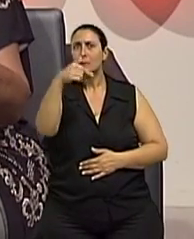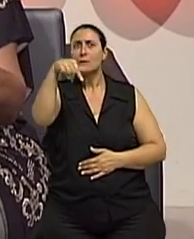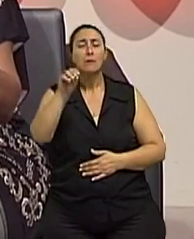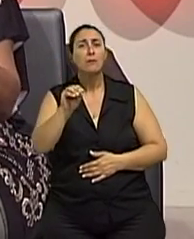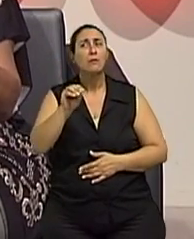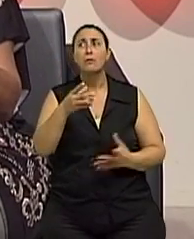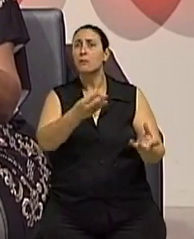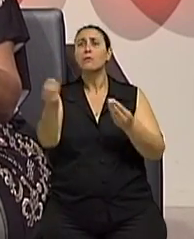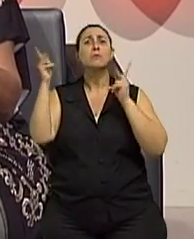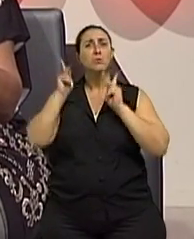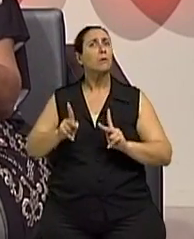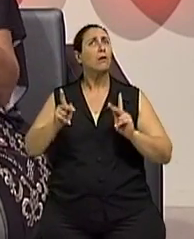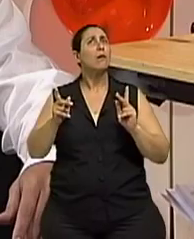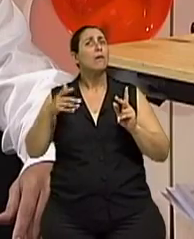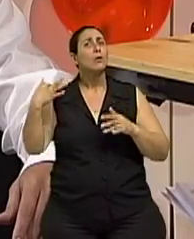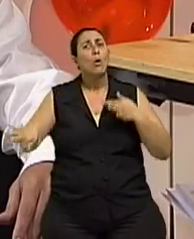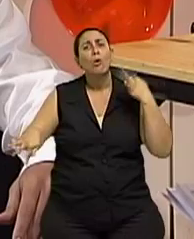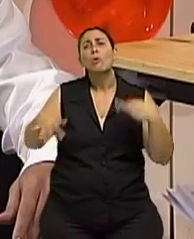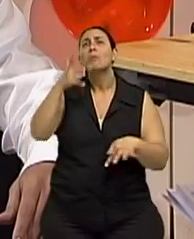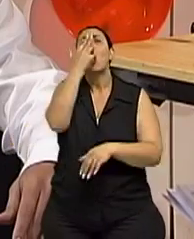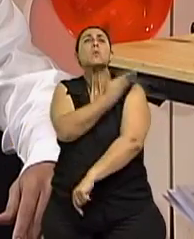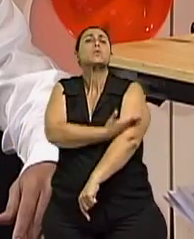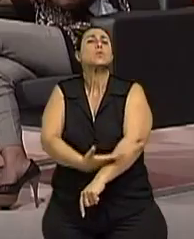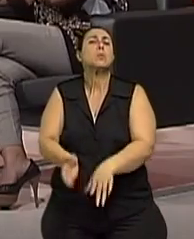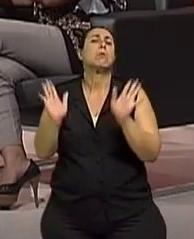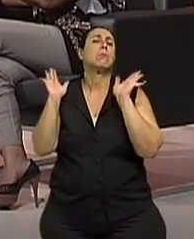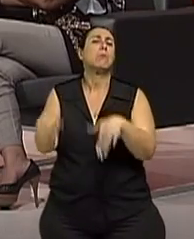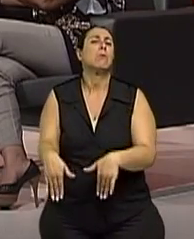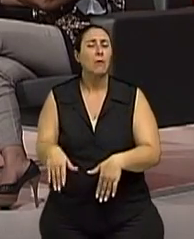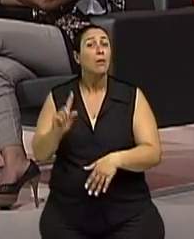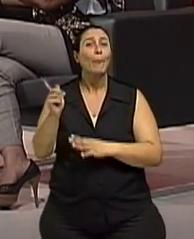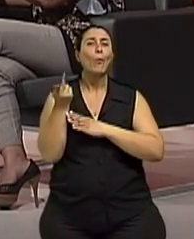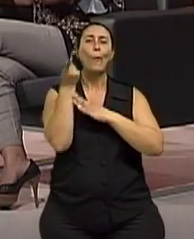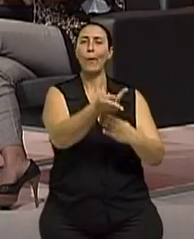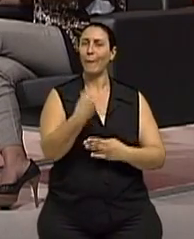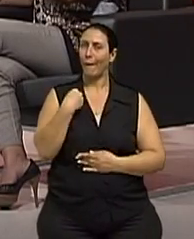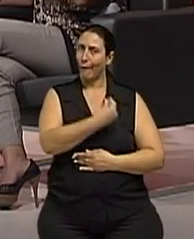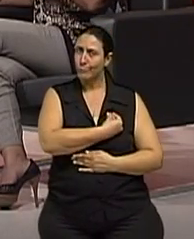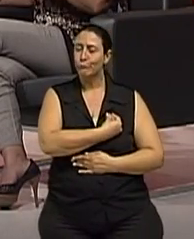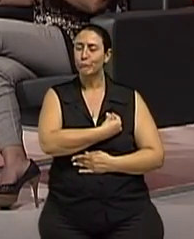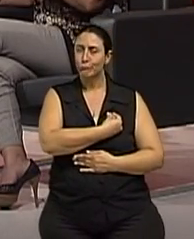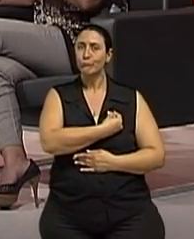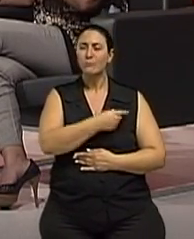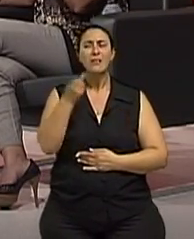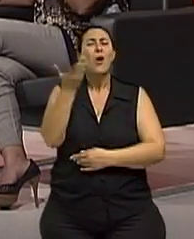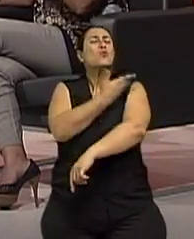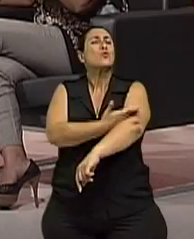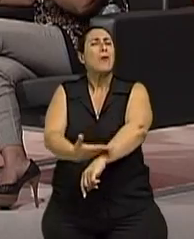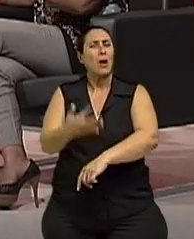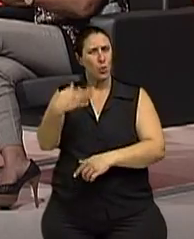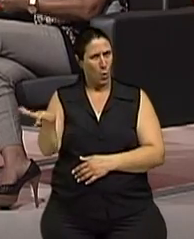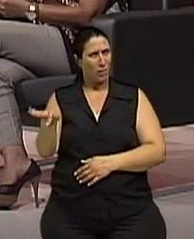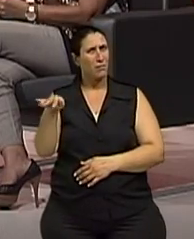aos 6 com muito pouca dor, né? As pessoas se acostumam com a dor e não buscam o especialista. E se acostumar-se com a dor? Eu quero que o senhor